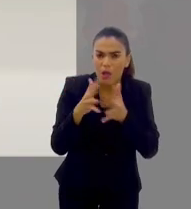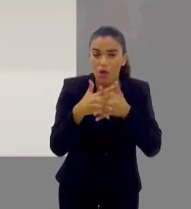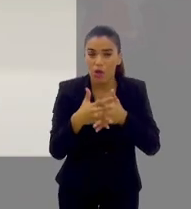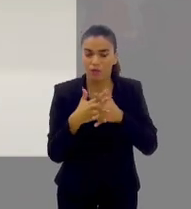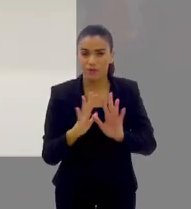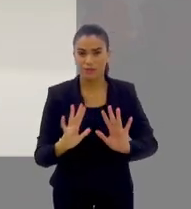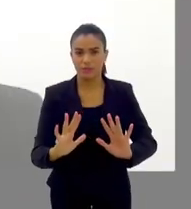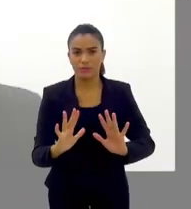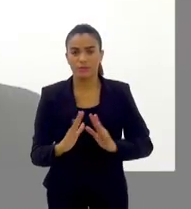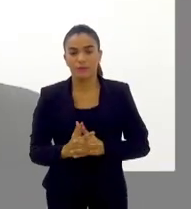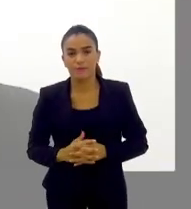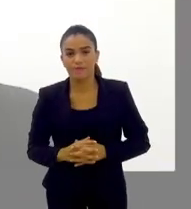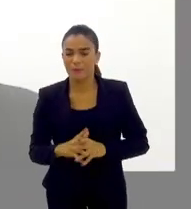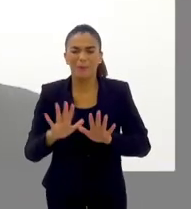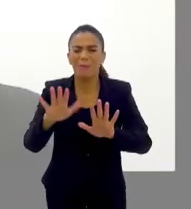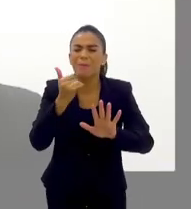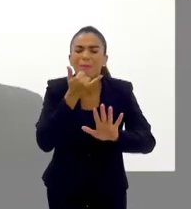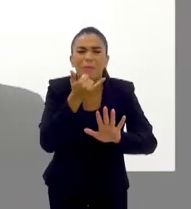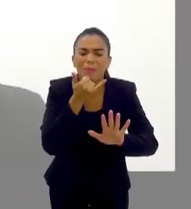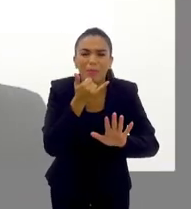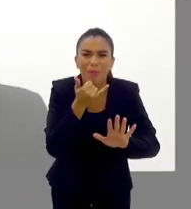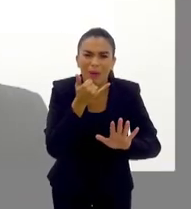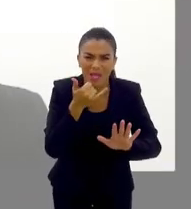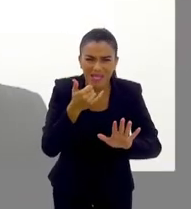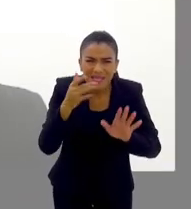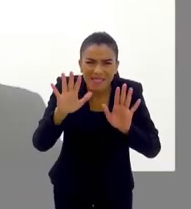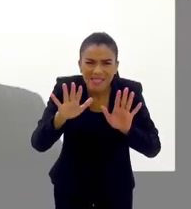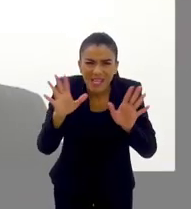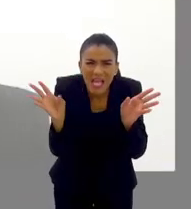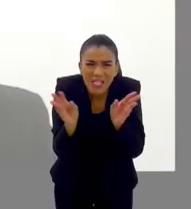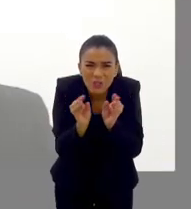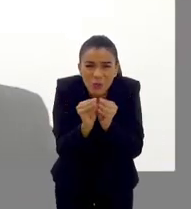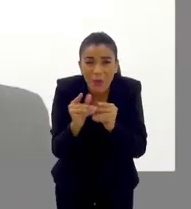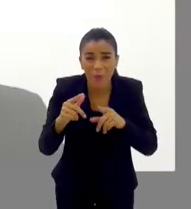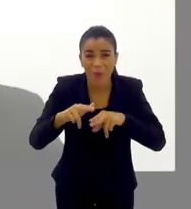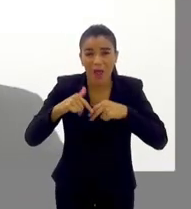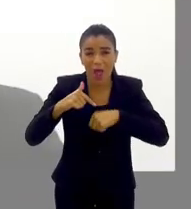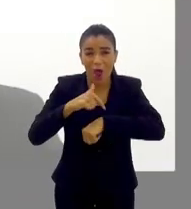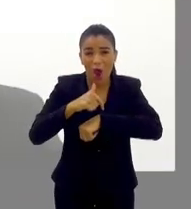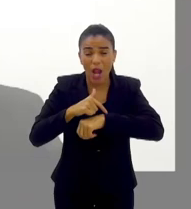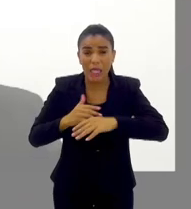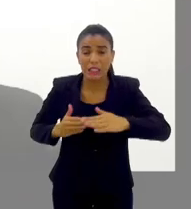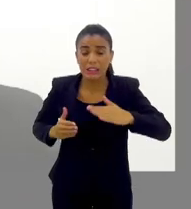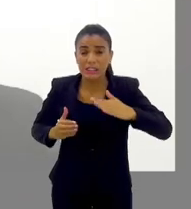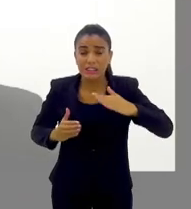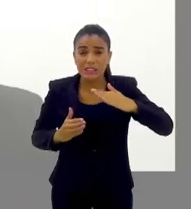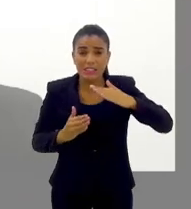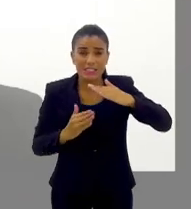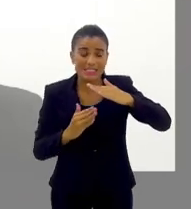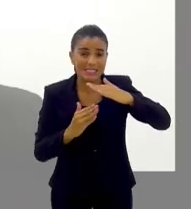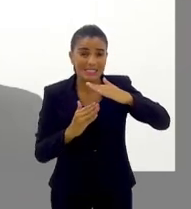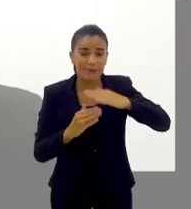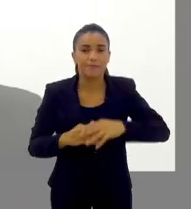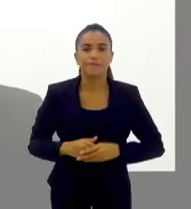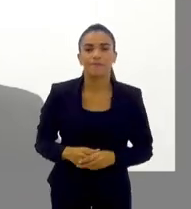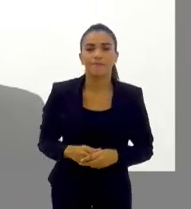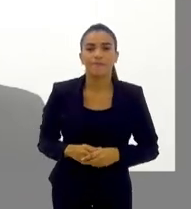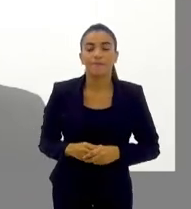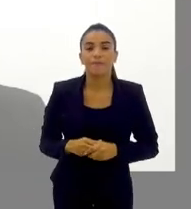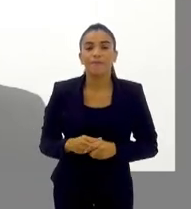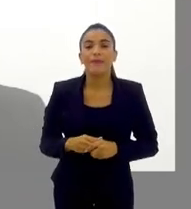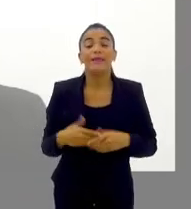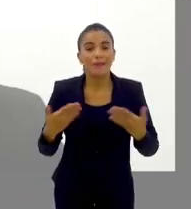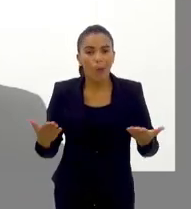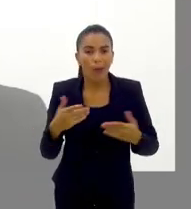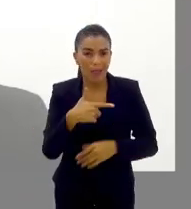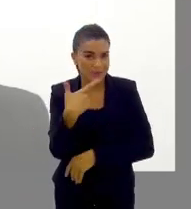Tudo bem até aqui? Então, essa vacina... Desculpa, doutor, se você puder só resumir para a gente, porque a gente já está agora no último minuto do programa.